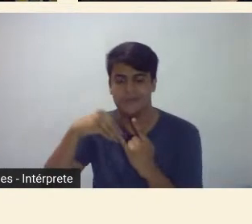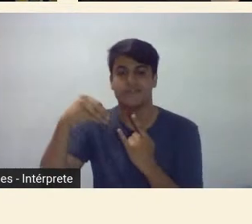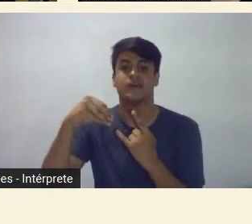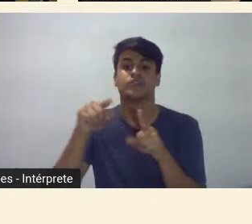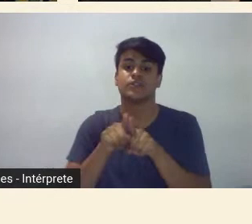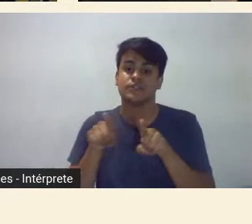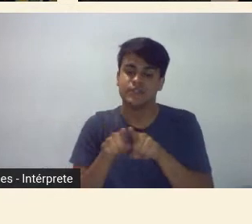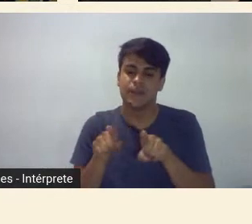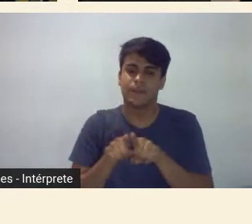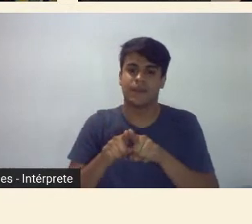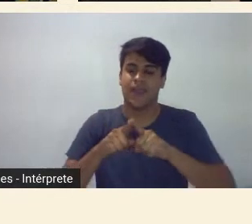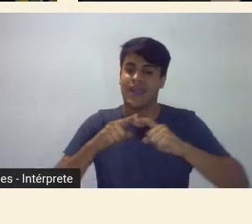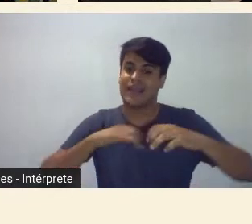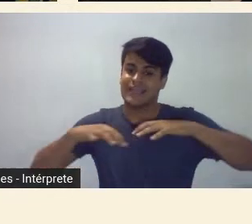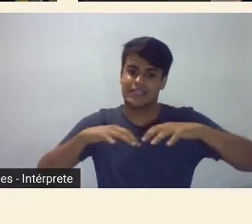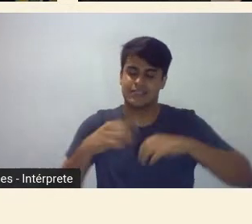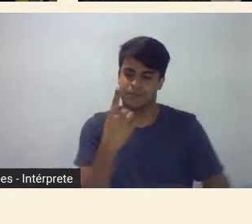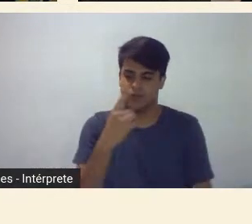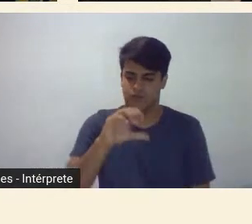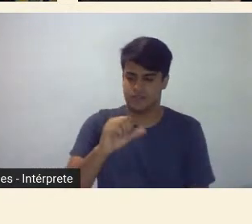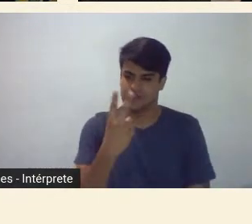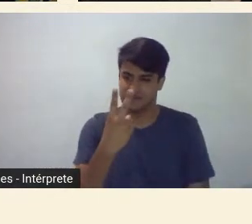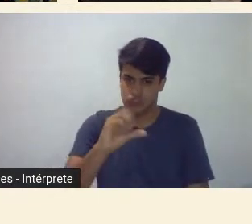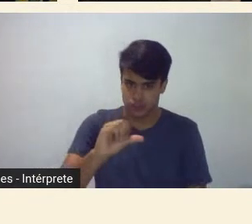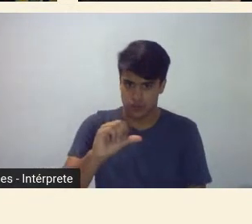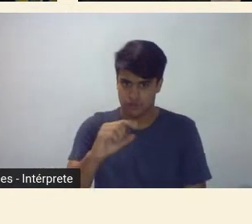de 1929 em 1930